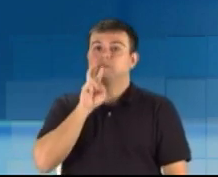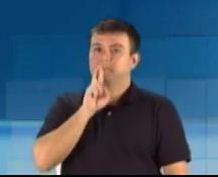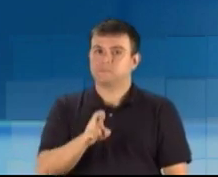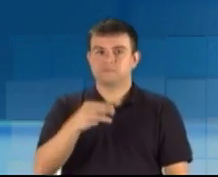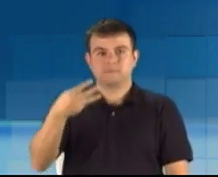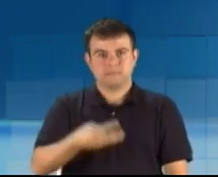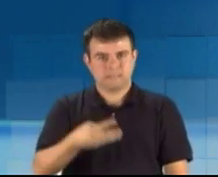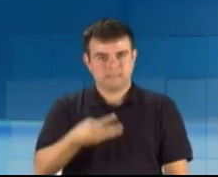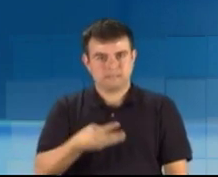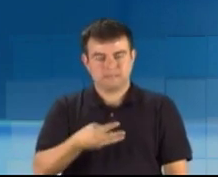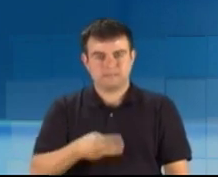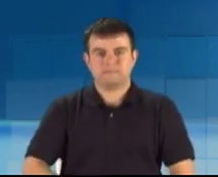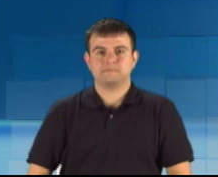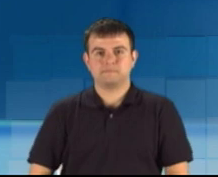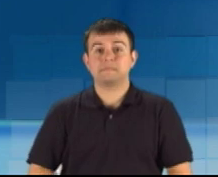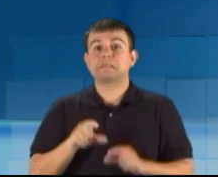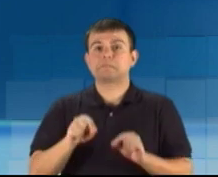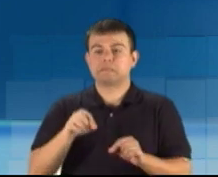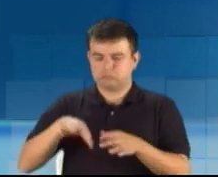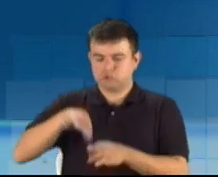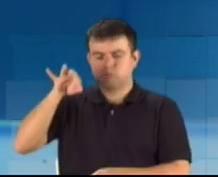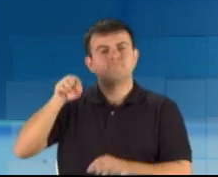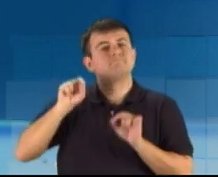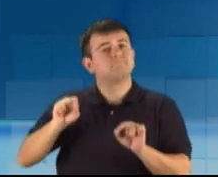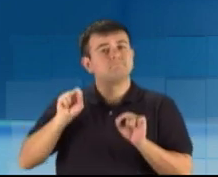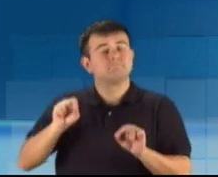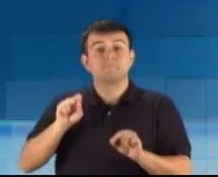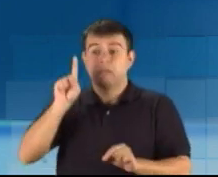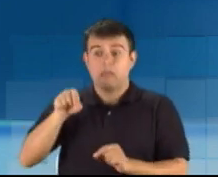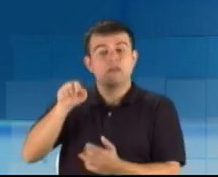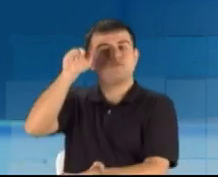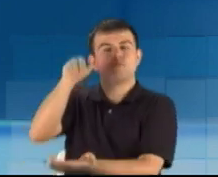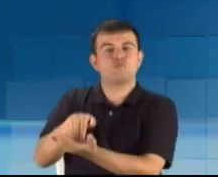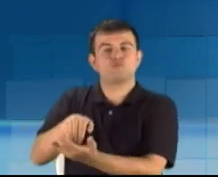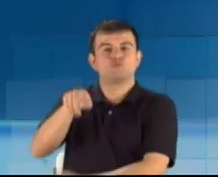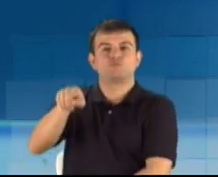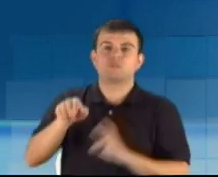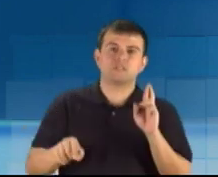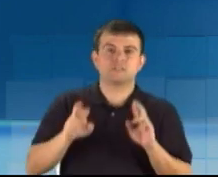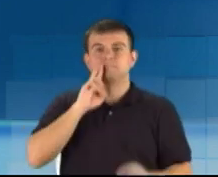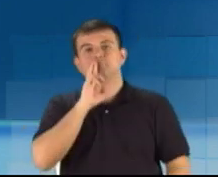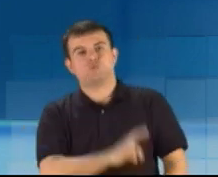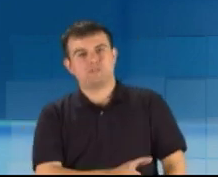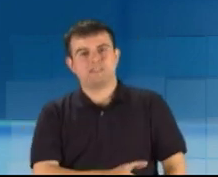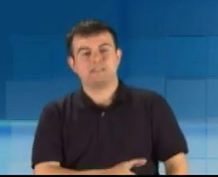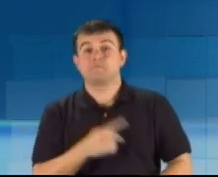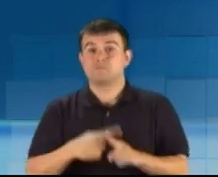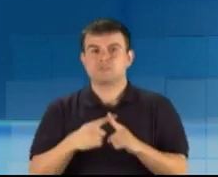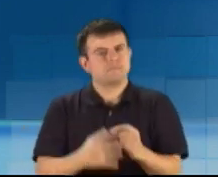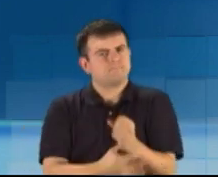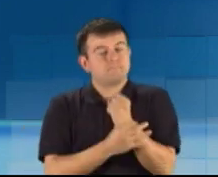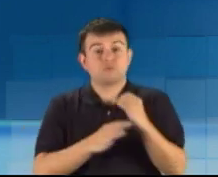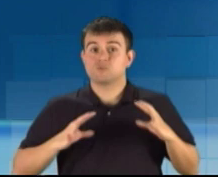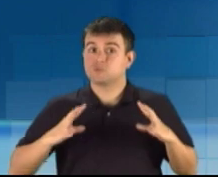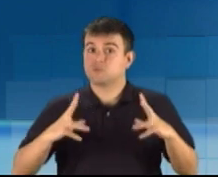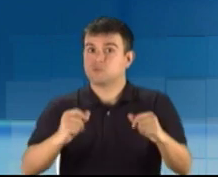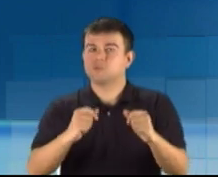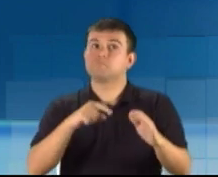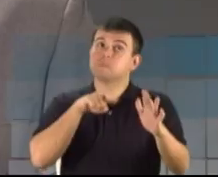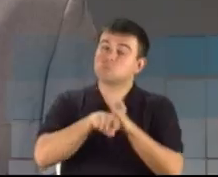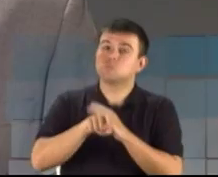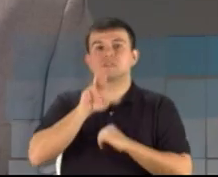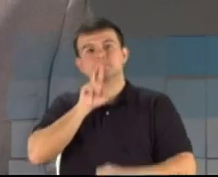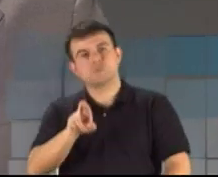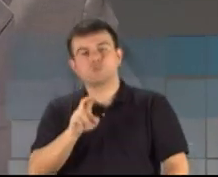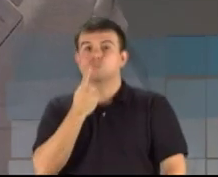o candidato sorteado para abrir esta rodada será o último a responder, assegurando que todos perguntem e respondam apenas uma